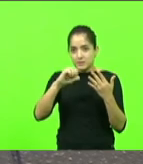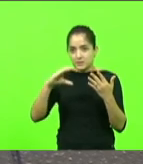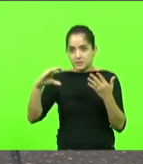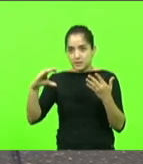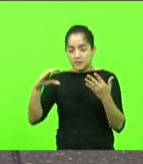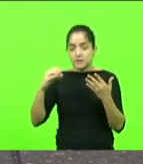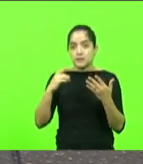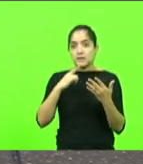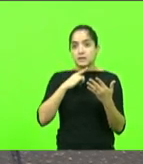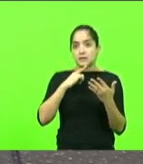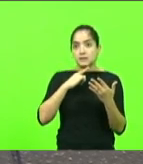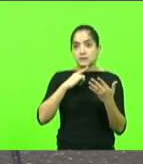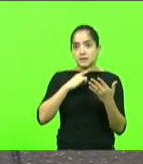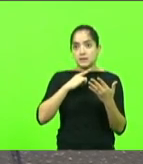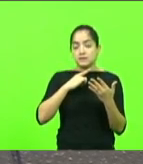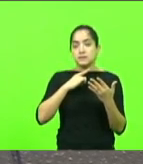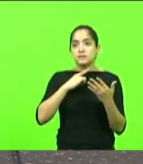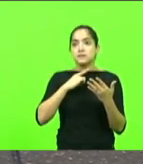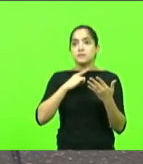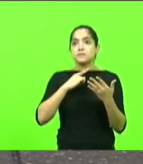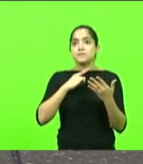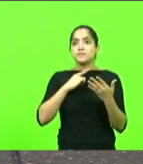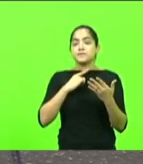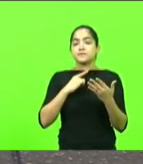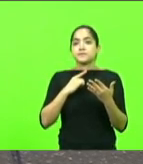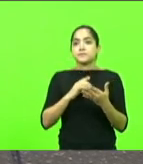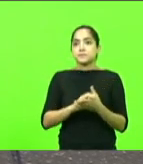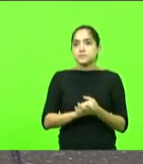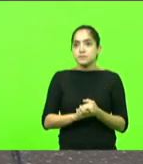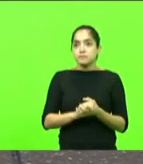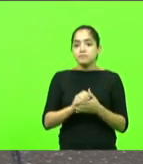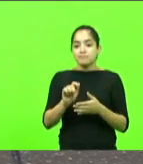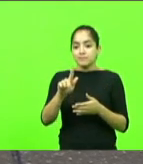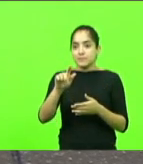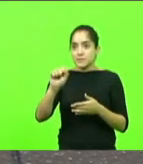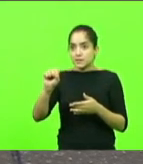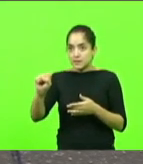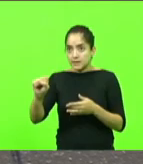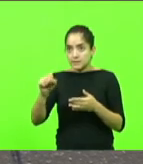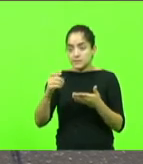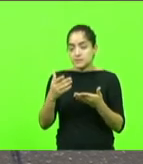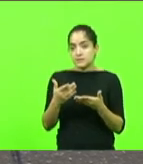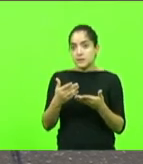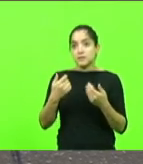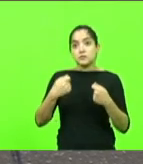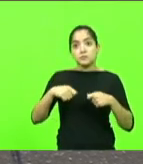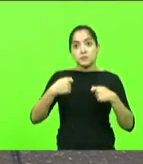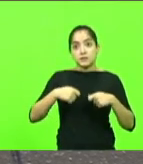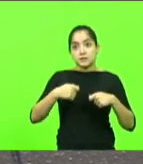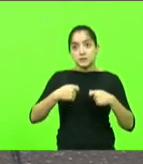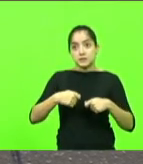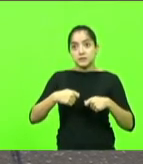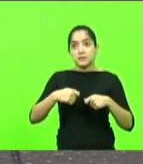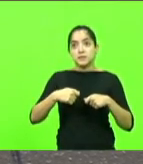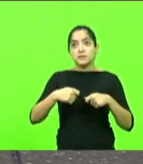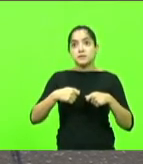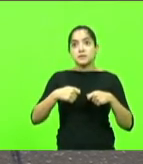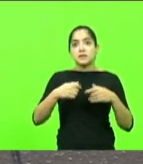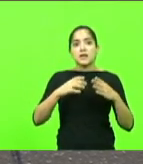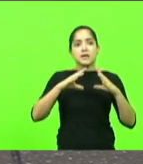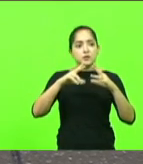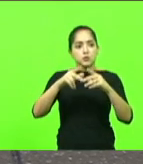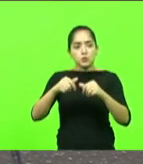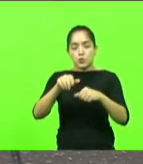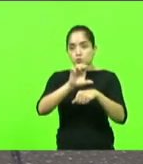tem a rede de gás e nós precisamos fazer com que chegue em todo o Estado. Eu fiquei